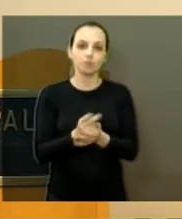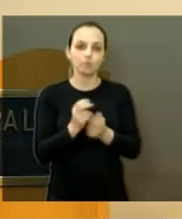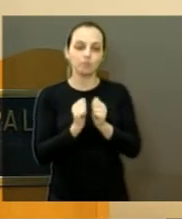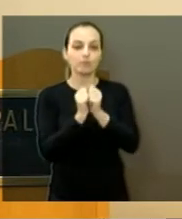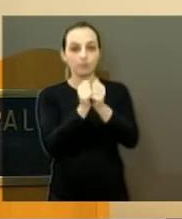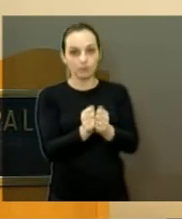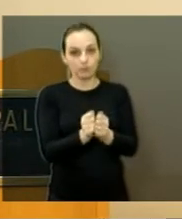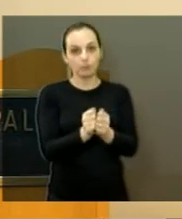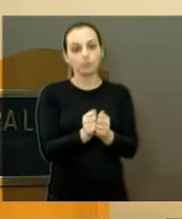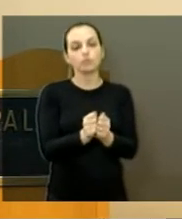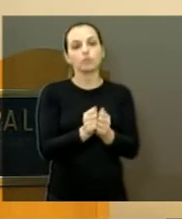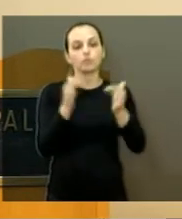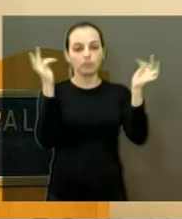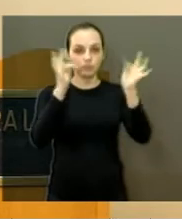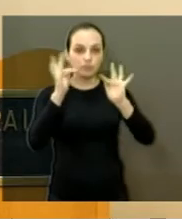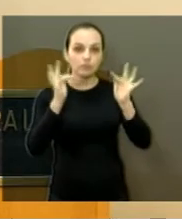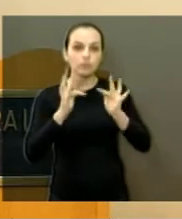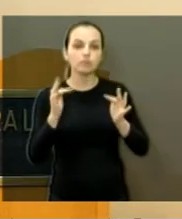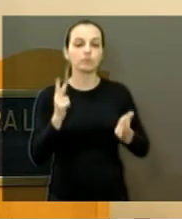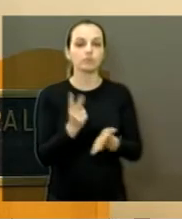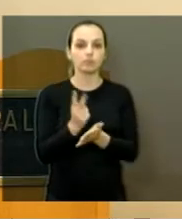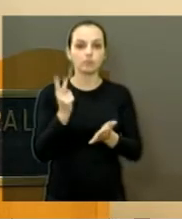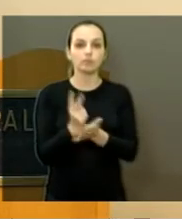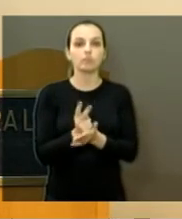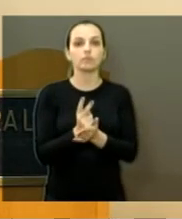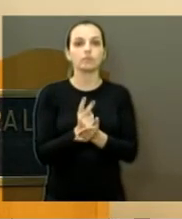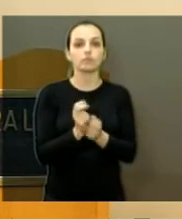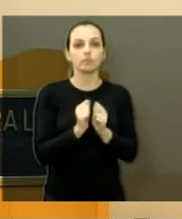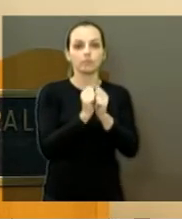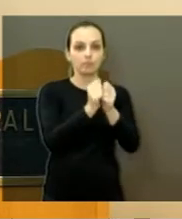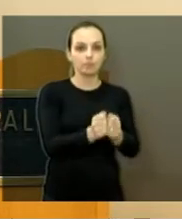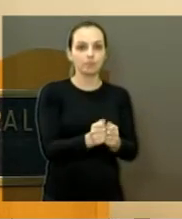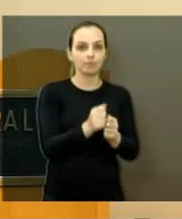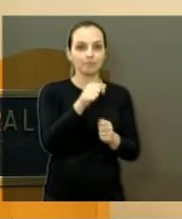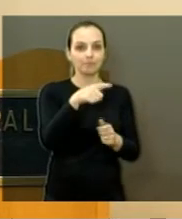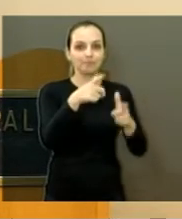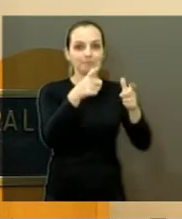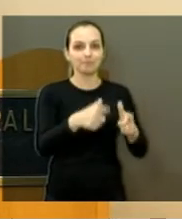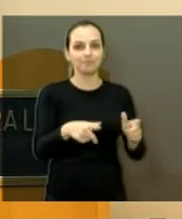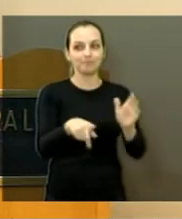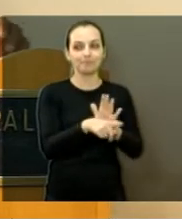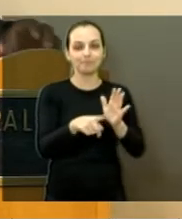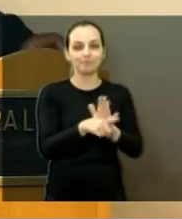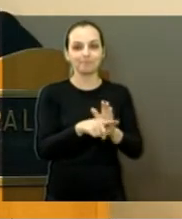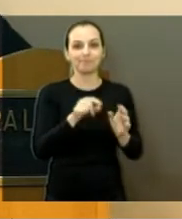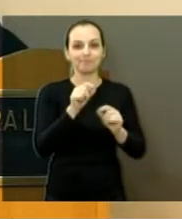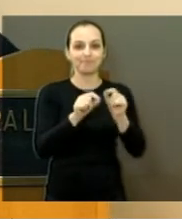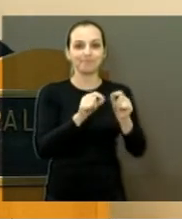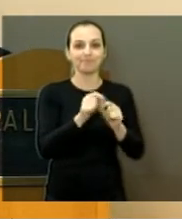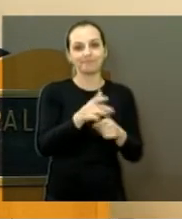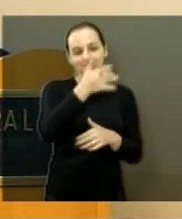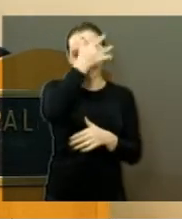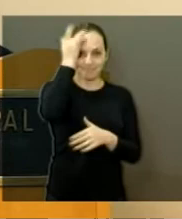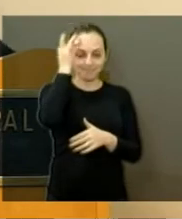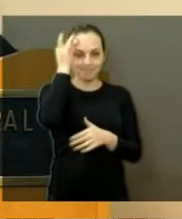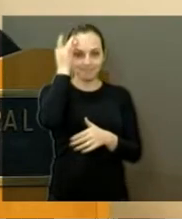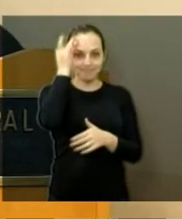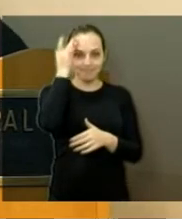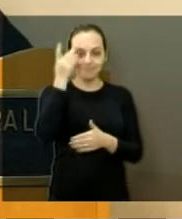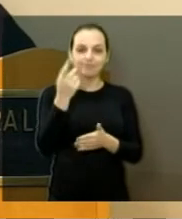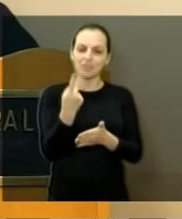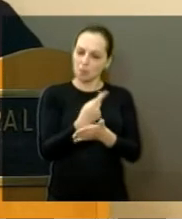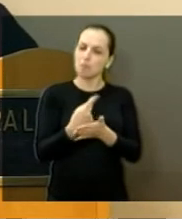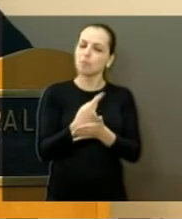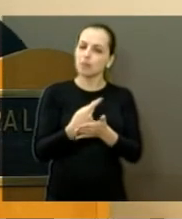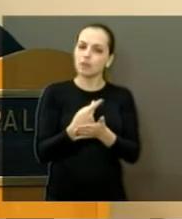Eu fico muito contente de estar ali naquele local ali. Inclusive, muitas pessoas chegam em mim e falam, Toninho, você vai